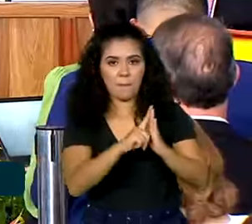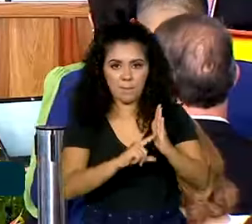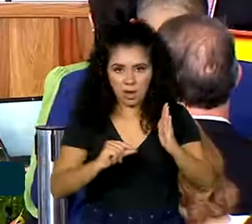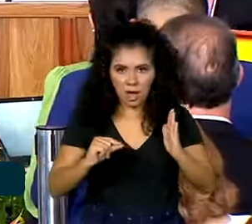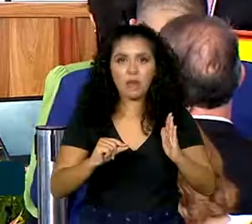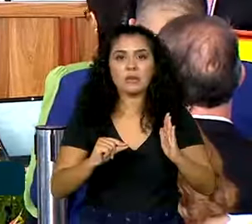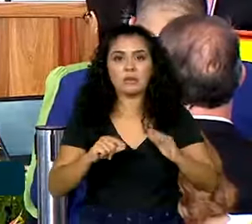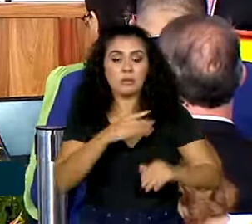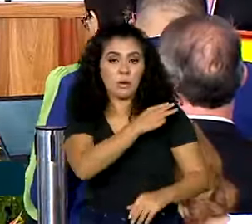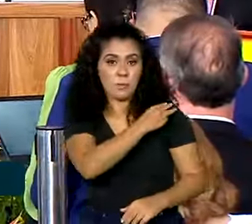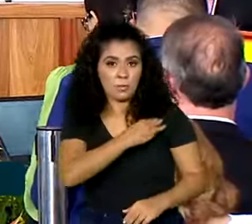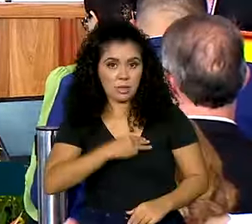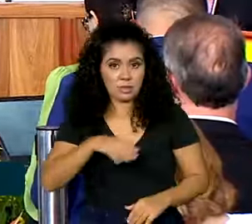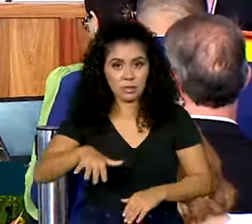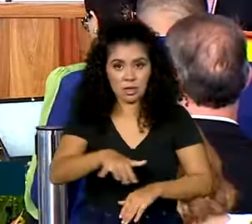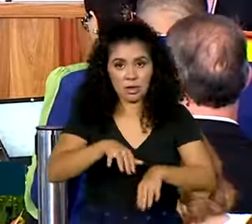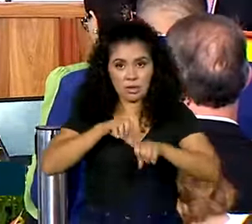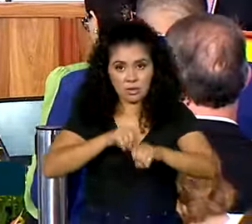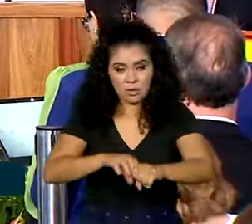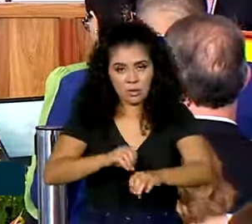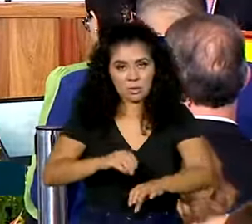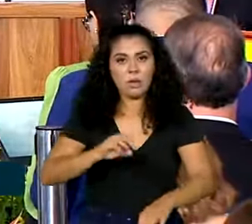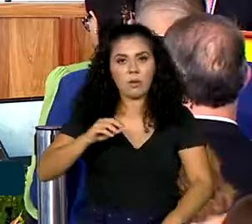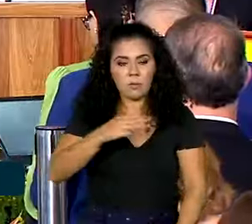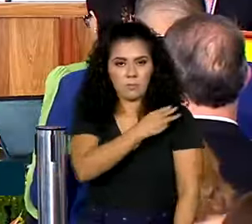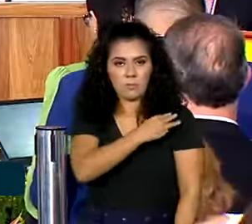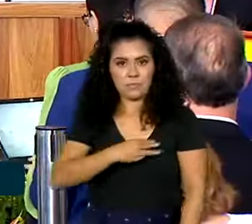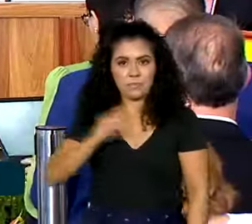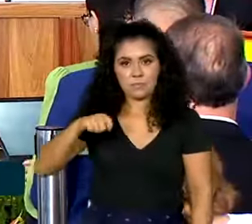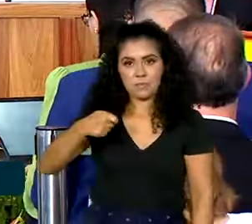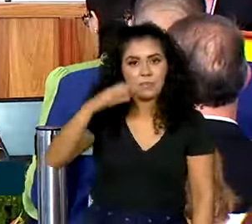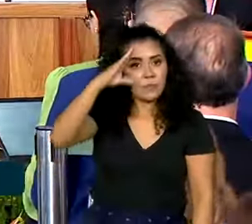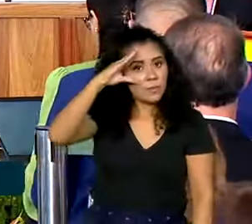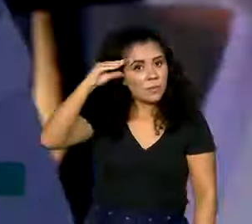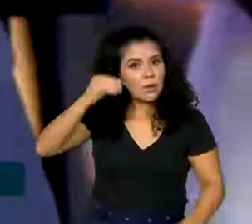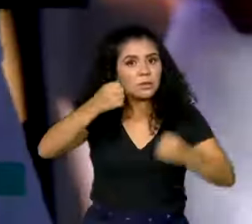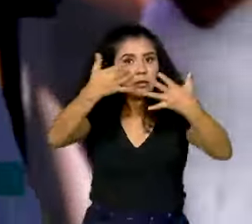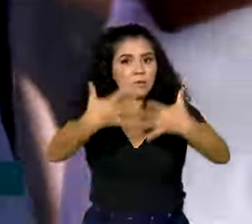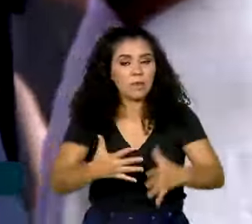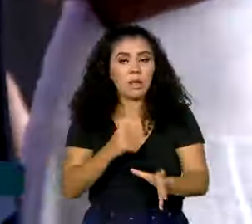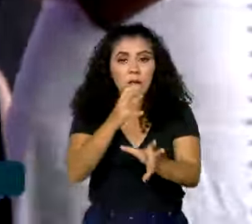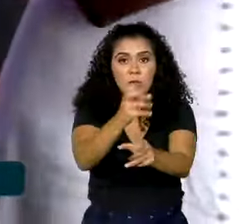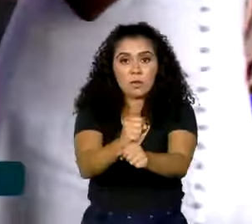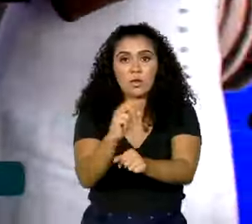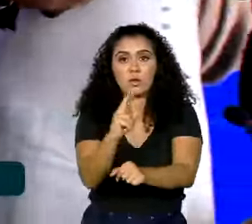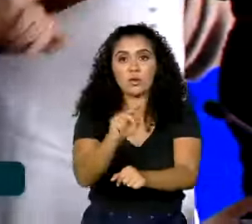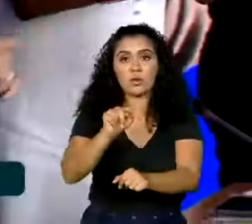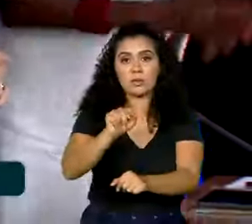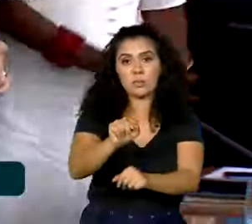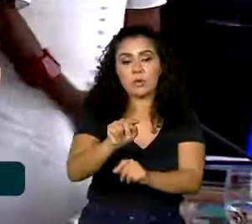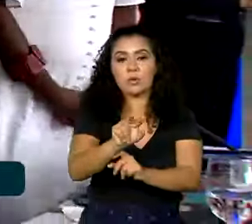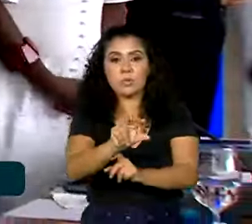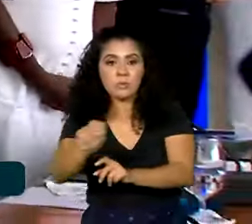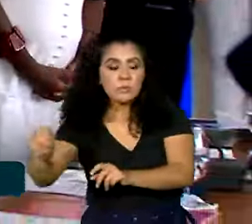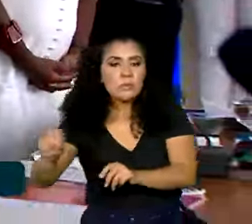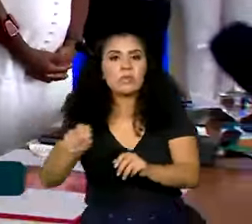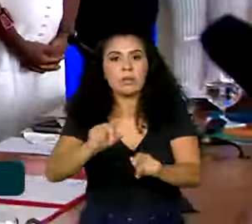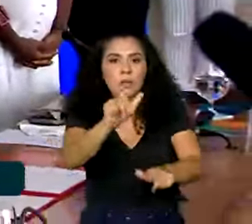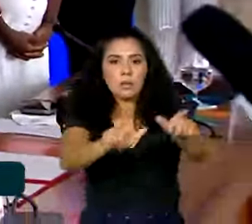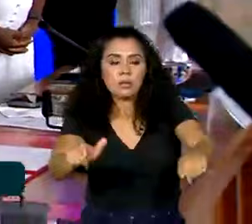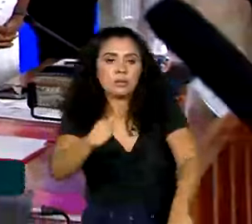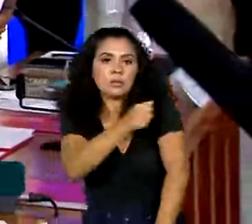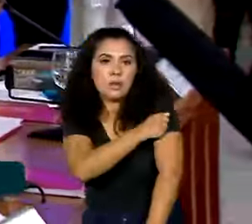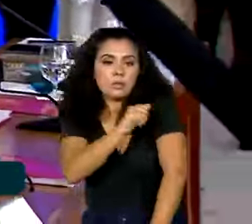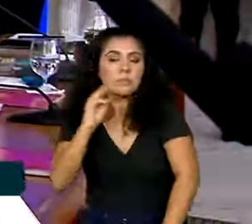De acordo com o ministro da Educação, Camilo Santana, cerca de R$,5 milhões de estudantes devem ser beneficiados,